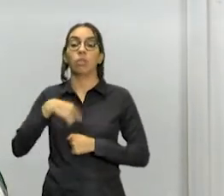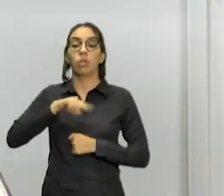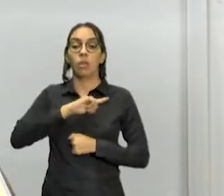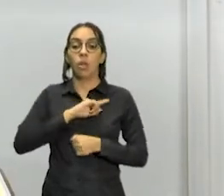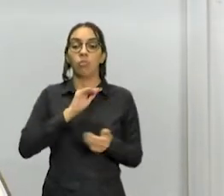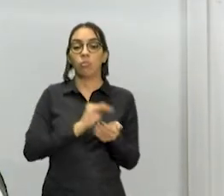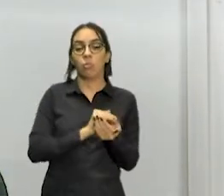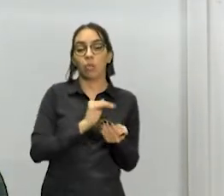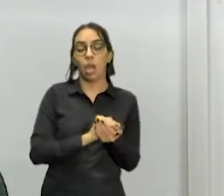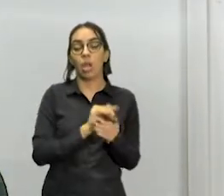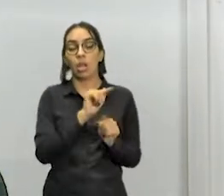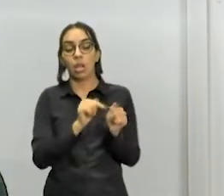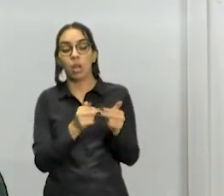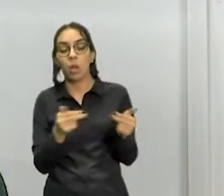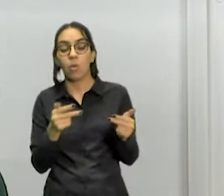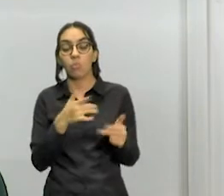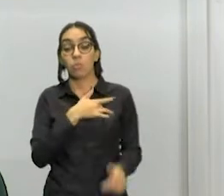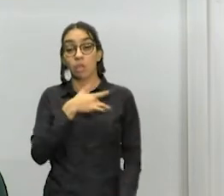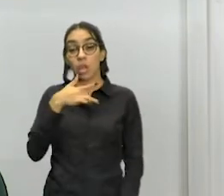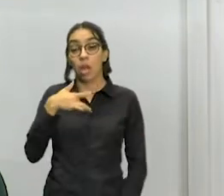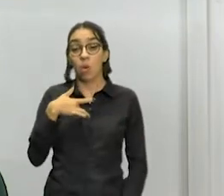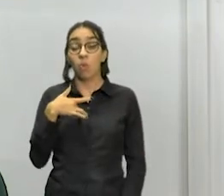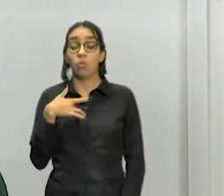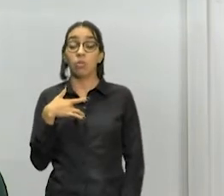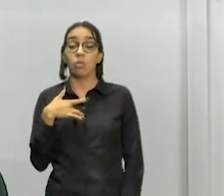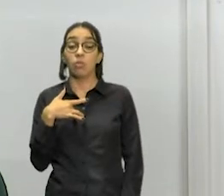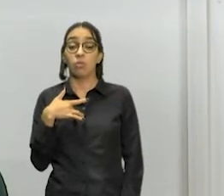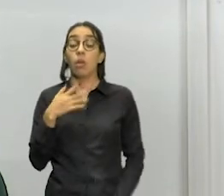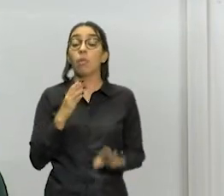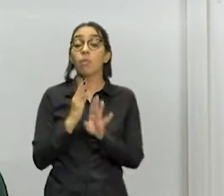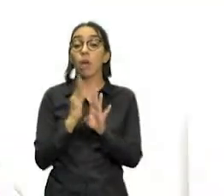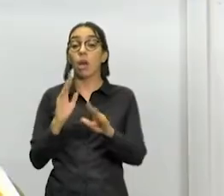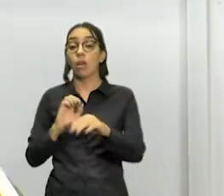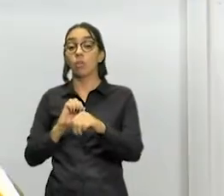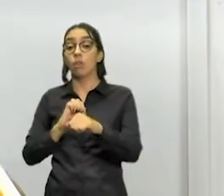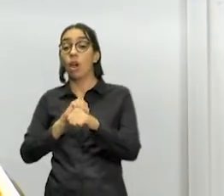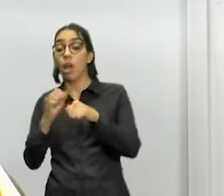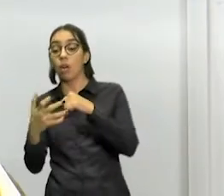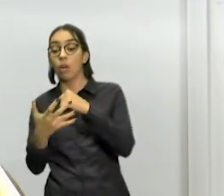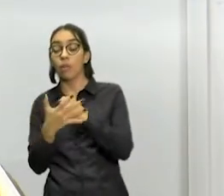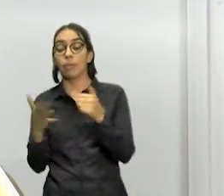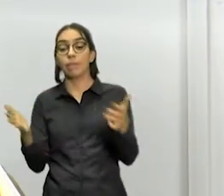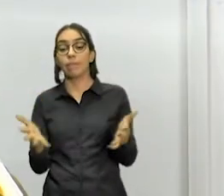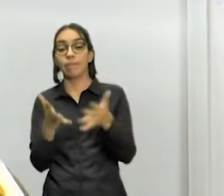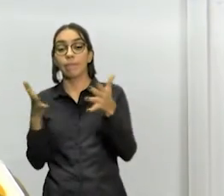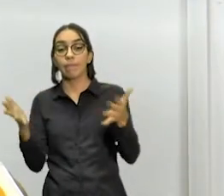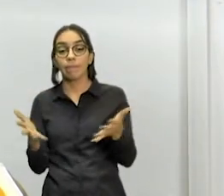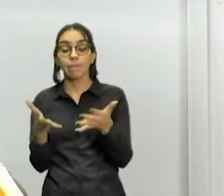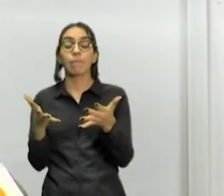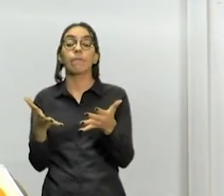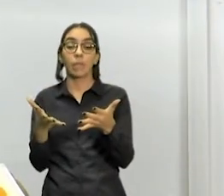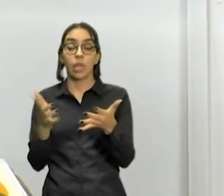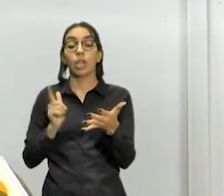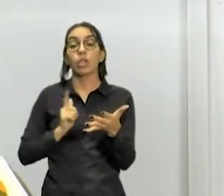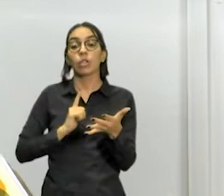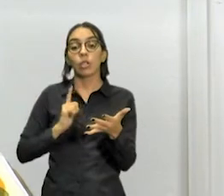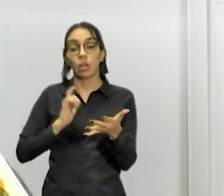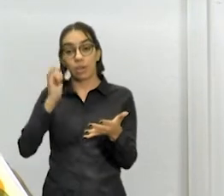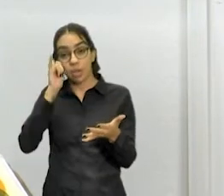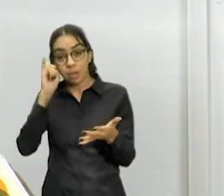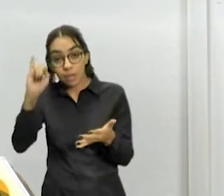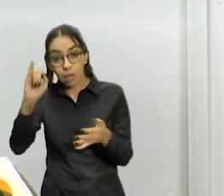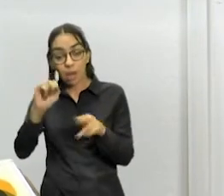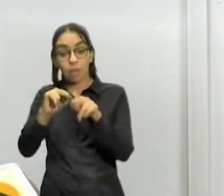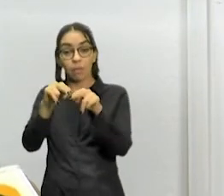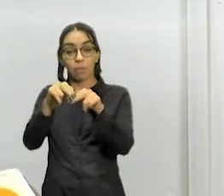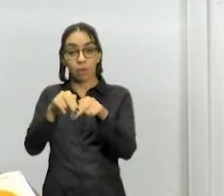baseados no ritmo da pandemia. Então, a partir disso e dessas demandas